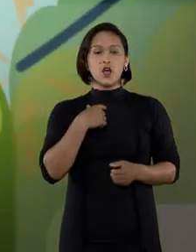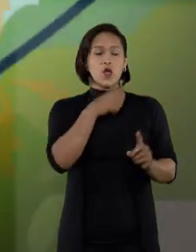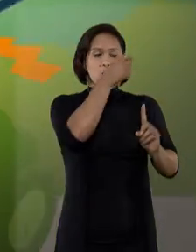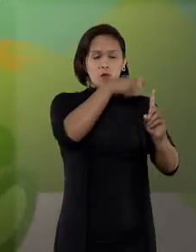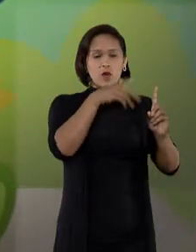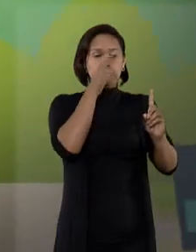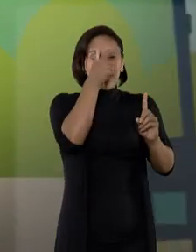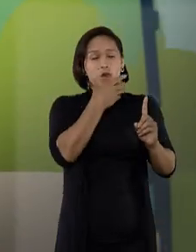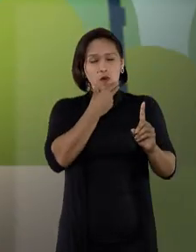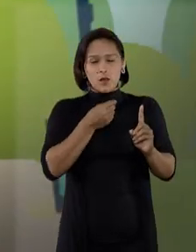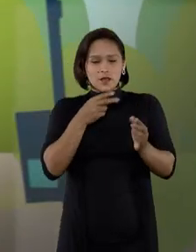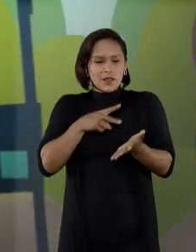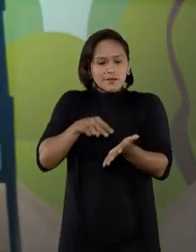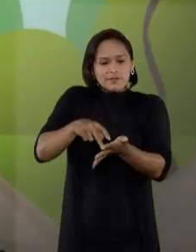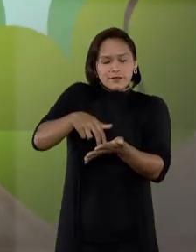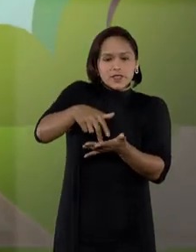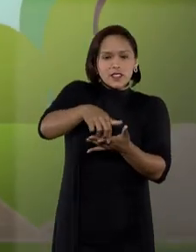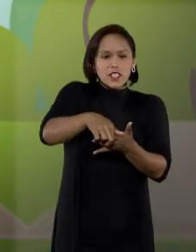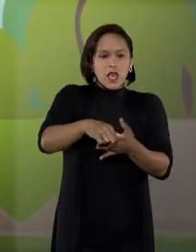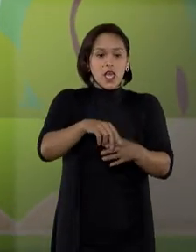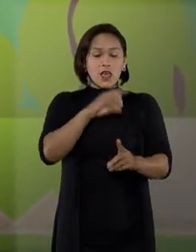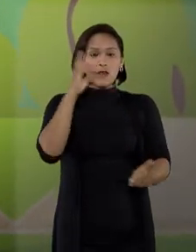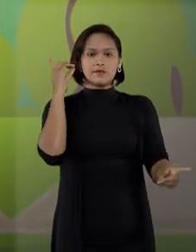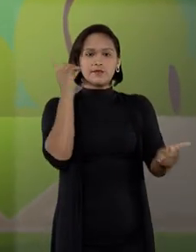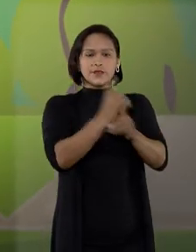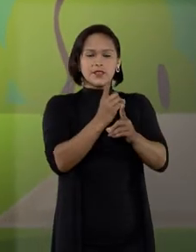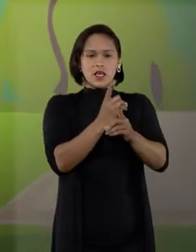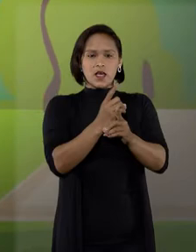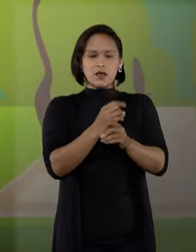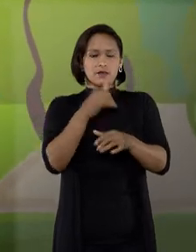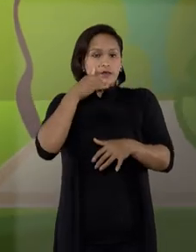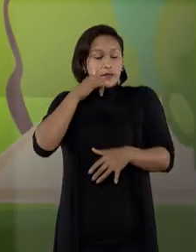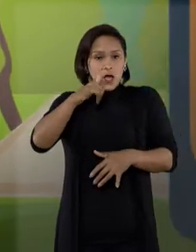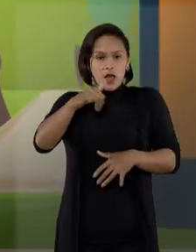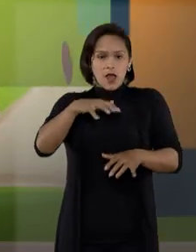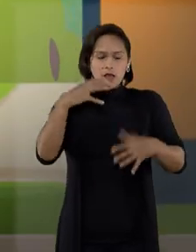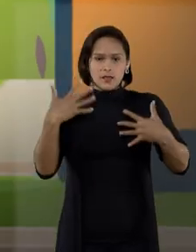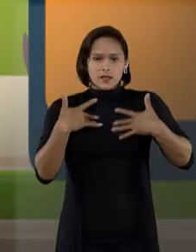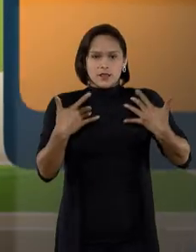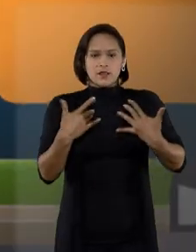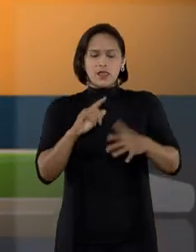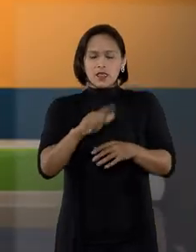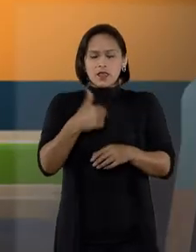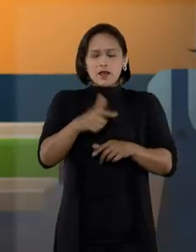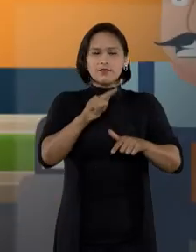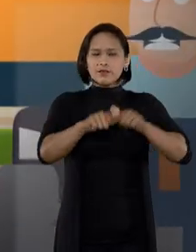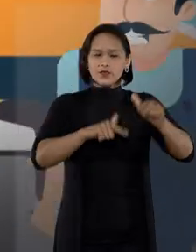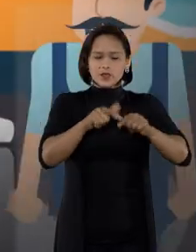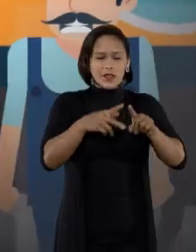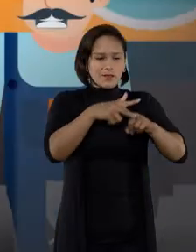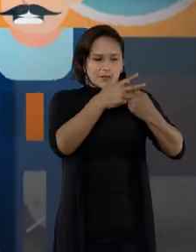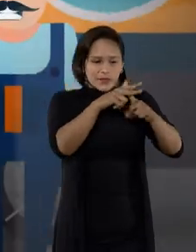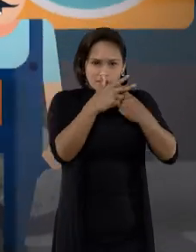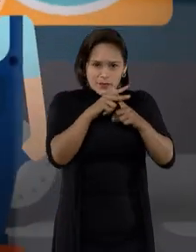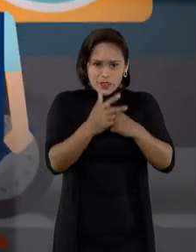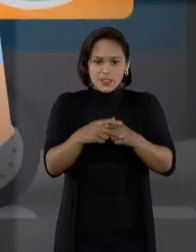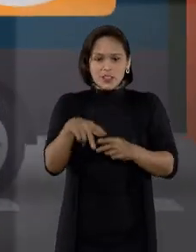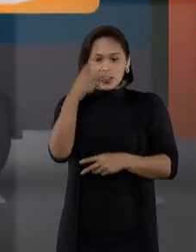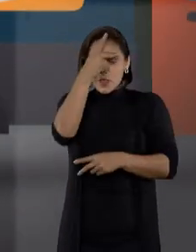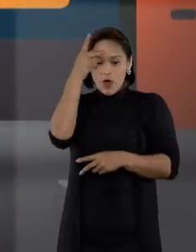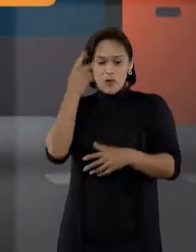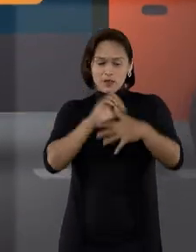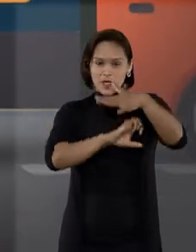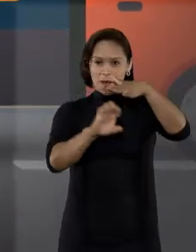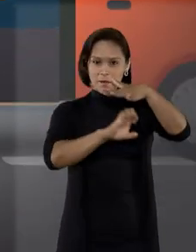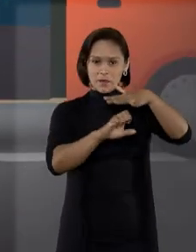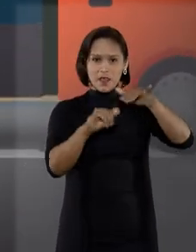Rodrigo estava caminhando pela rua quando, de repente, levou um choque. Depois de um serviço de manutenção, o funcionário